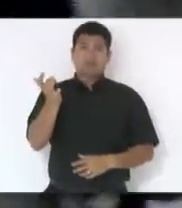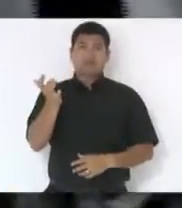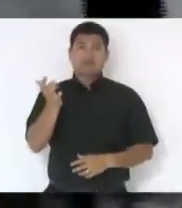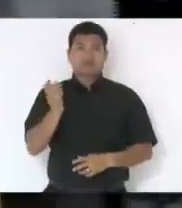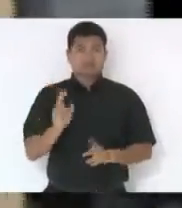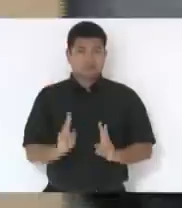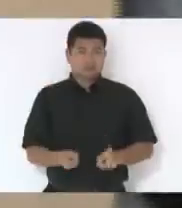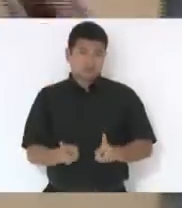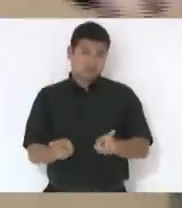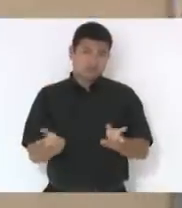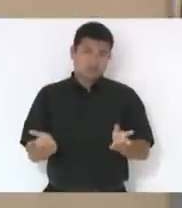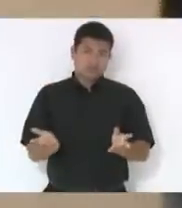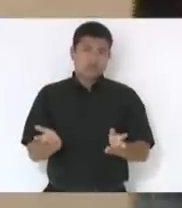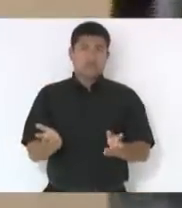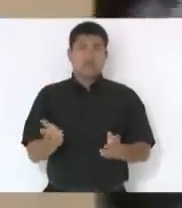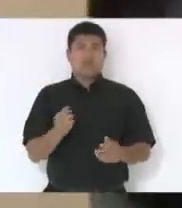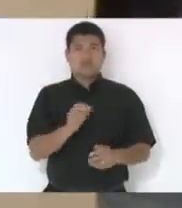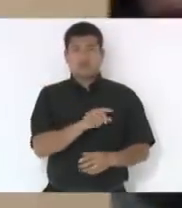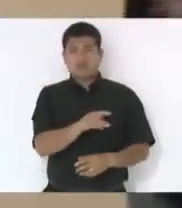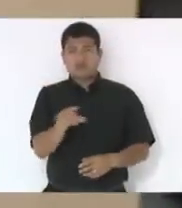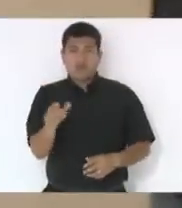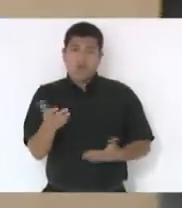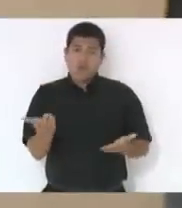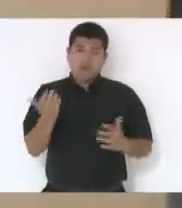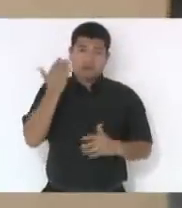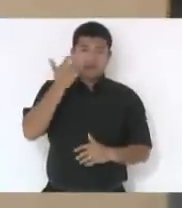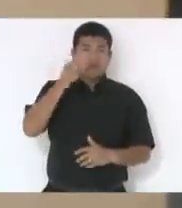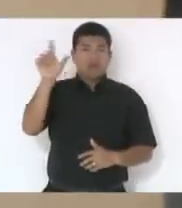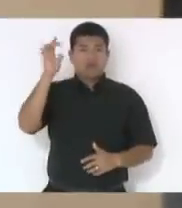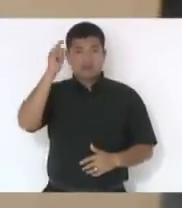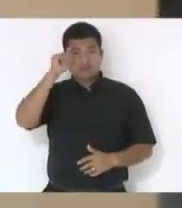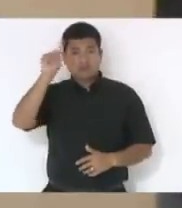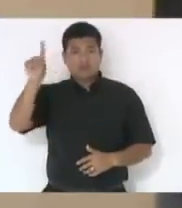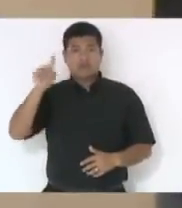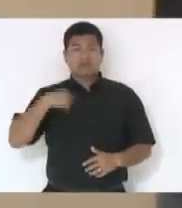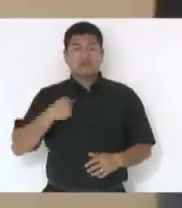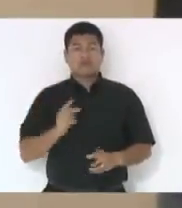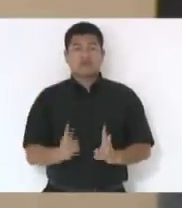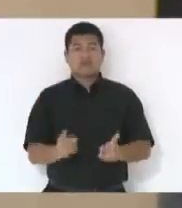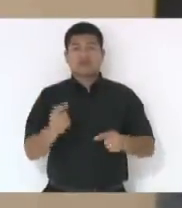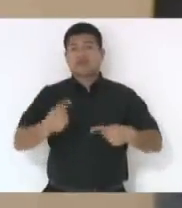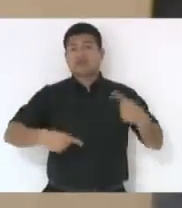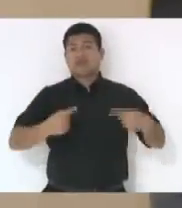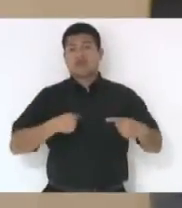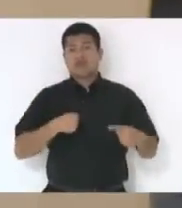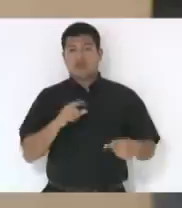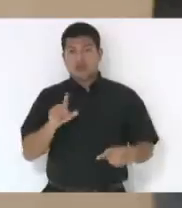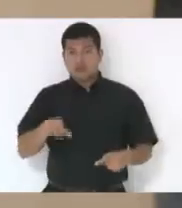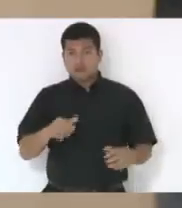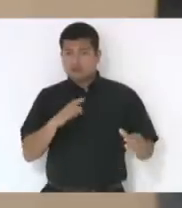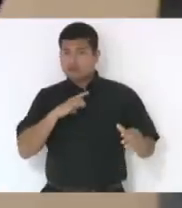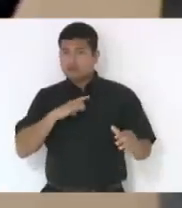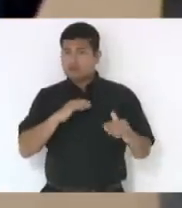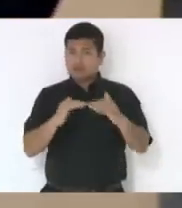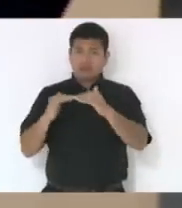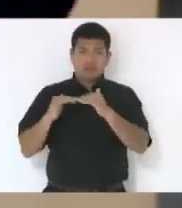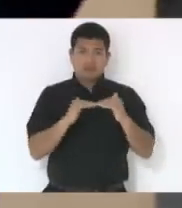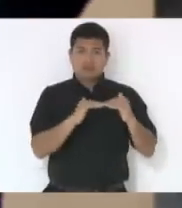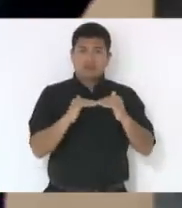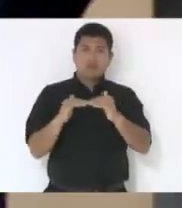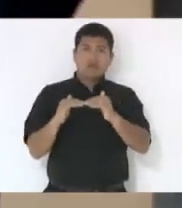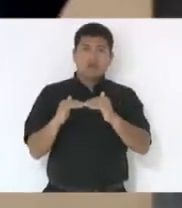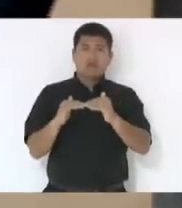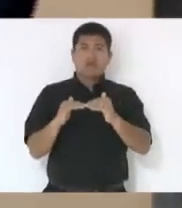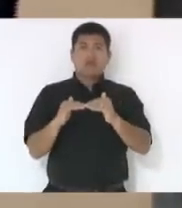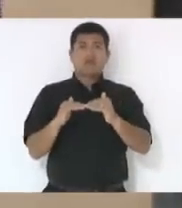vossa excelência entender melhor, para nós dar sequência ao debate. Há concordância, deputado Sérgio Valduga, houve